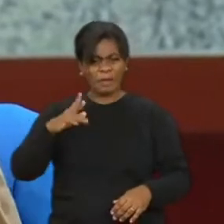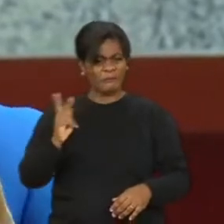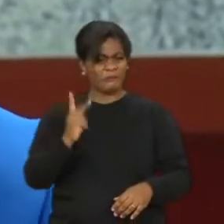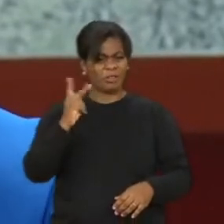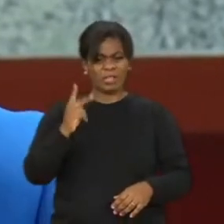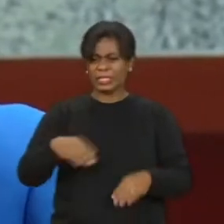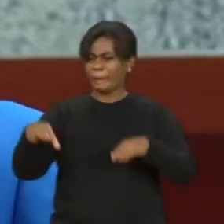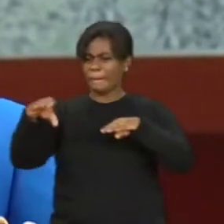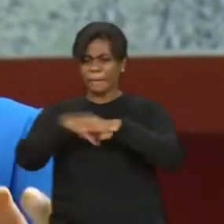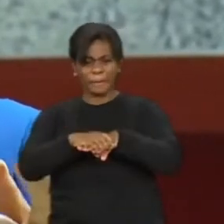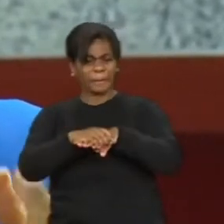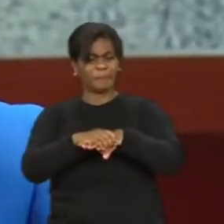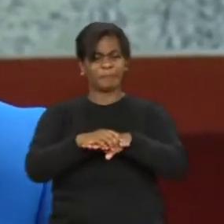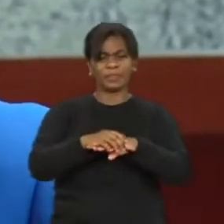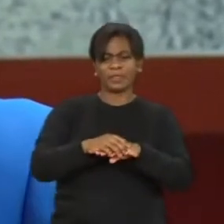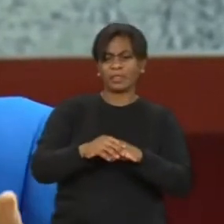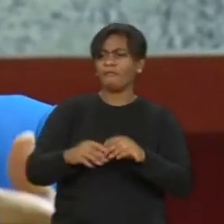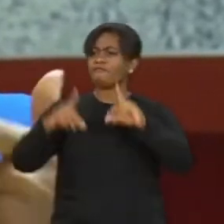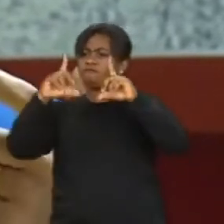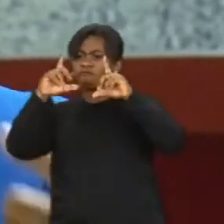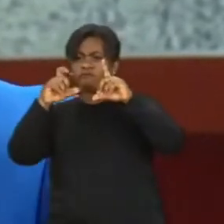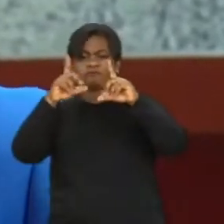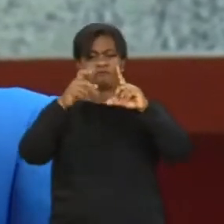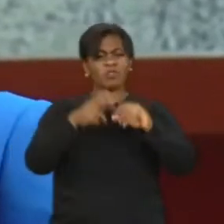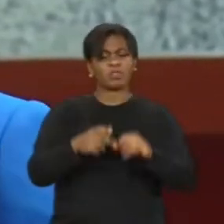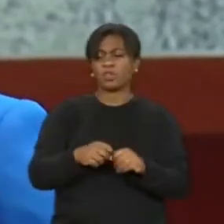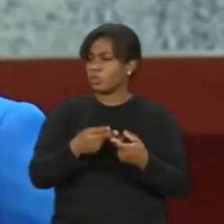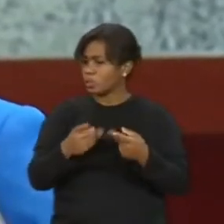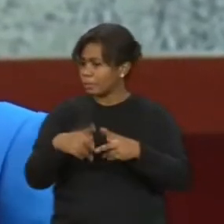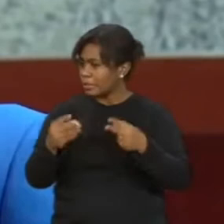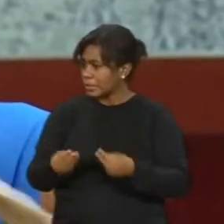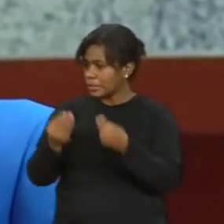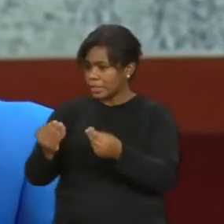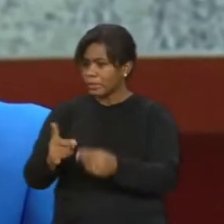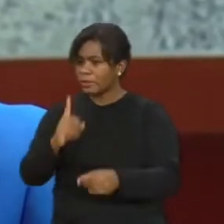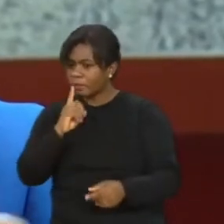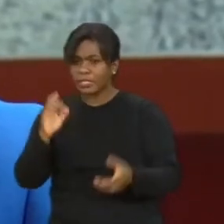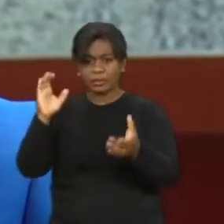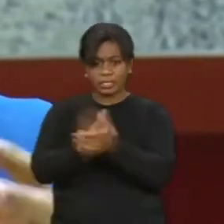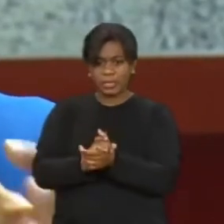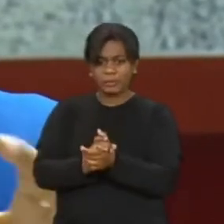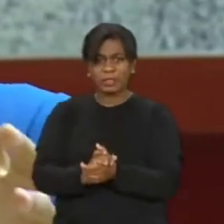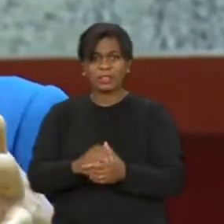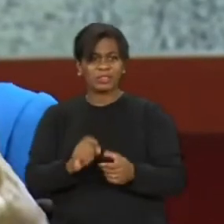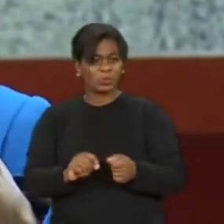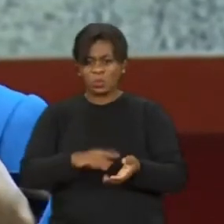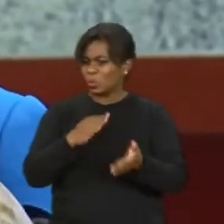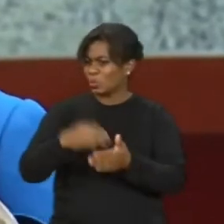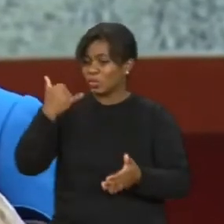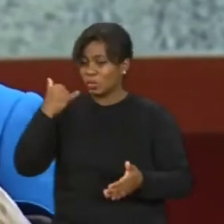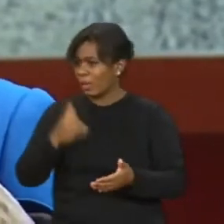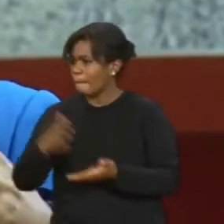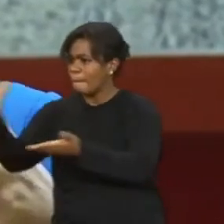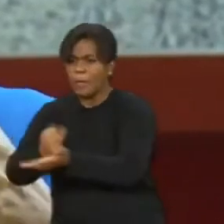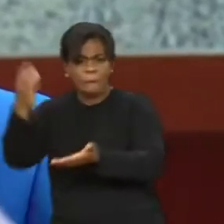peguei sapatos, câmera fotográfica, as coisas que eu tinha dado de presente para ela, de aniversário, casamento, microcista e celular, peguei tudo.